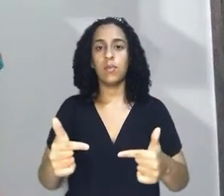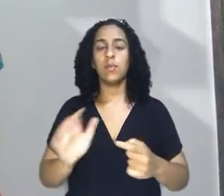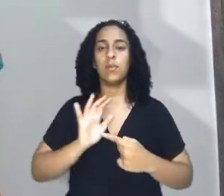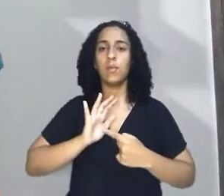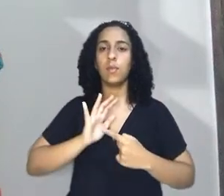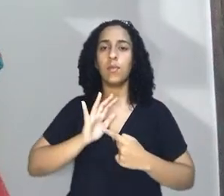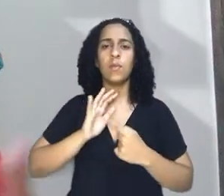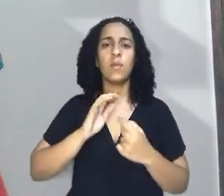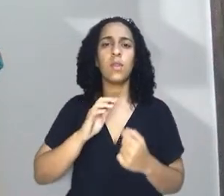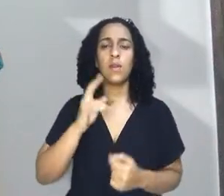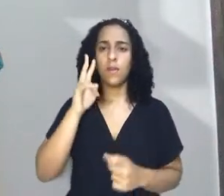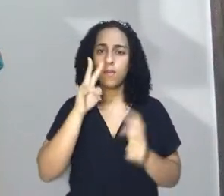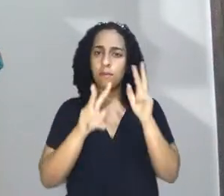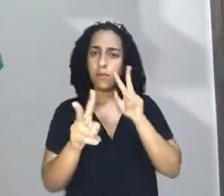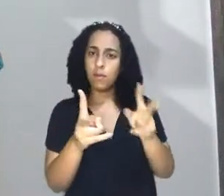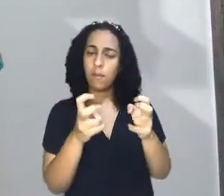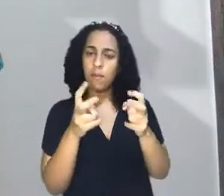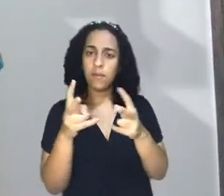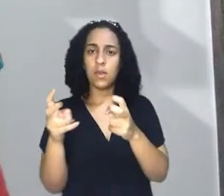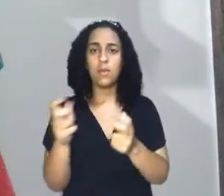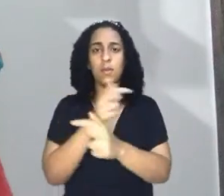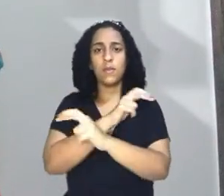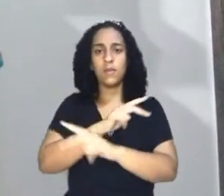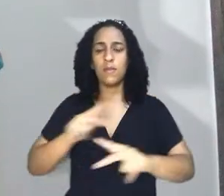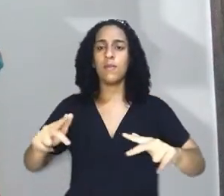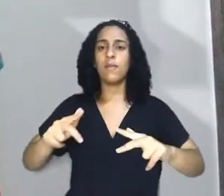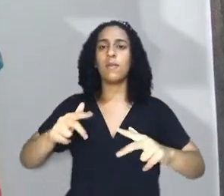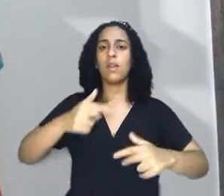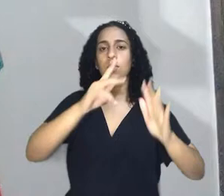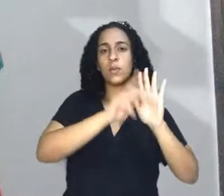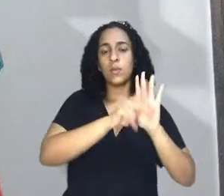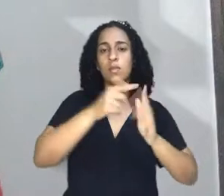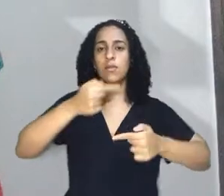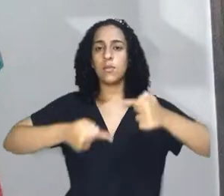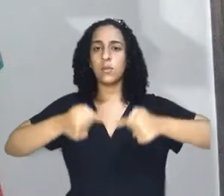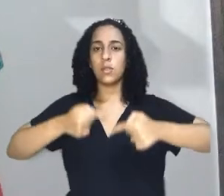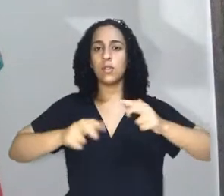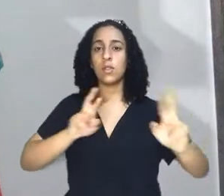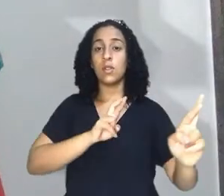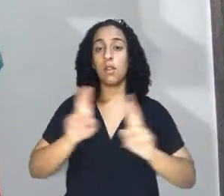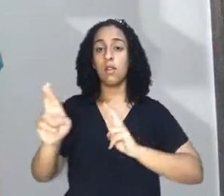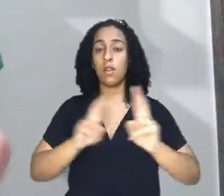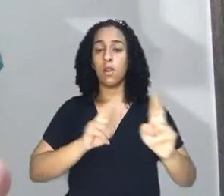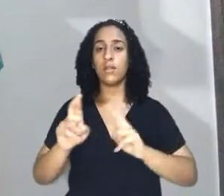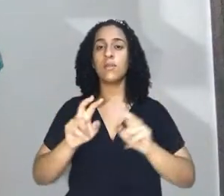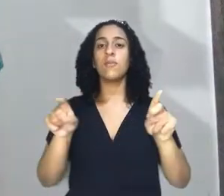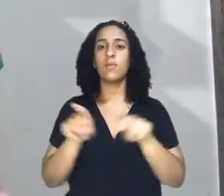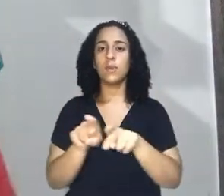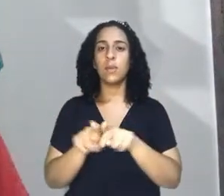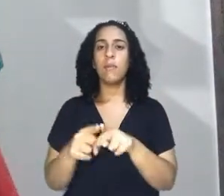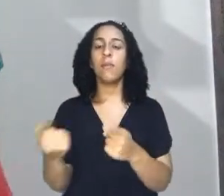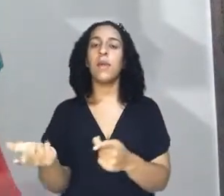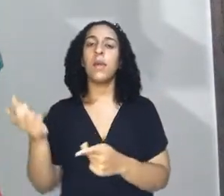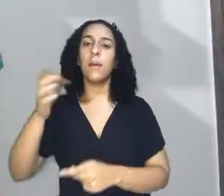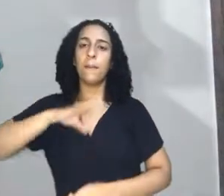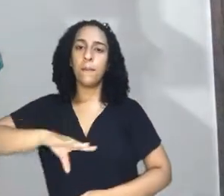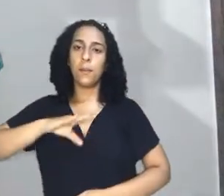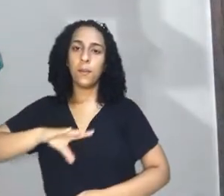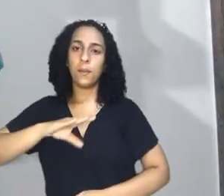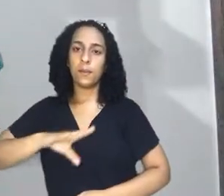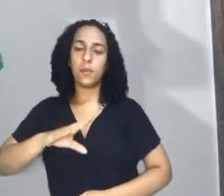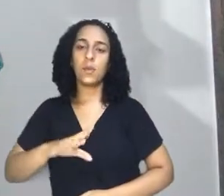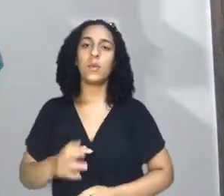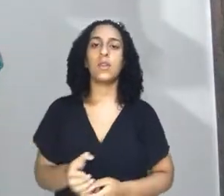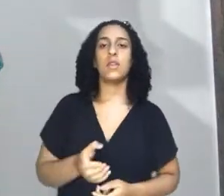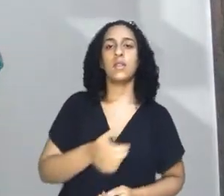evidenciando os diversos projetos políticos em disputa, sempre em relação com o que se passava na corte do Rio de Janeiro e do outro lado